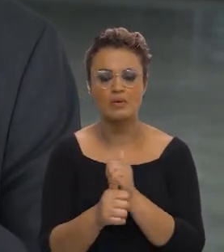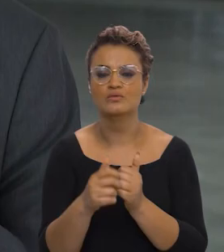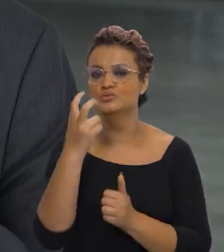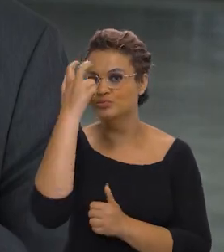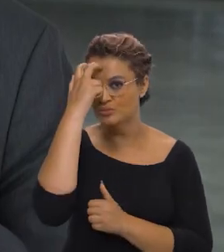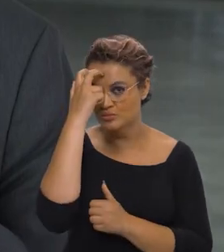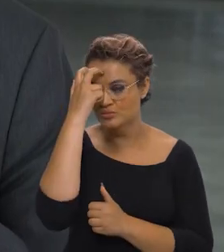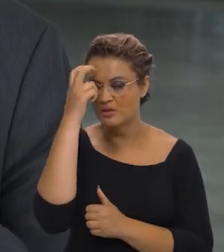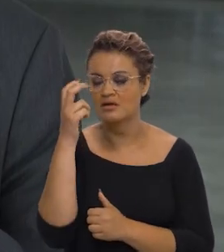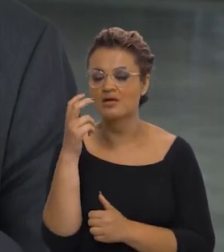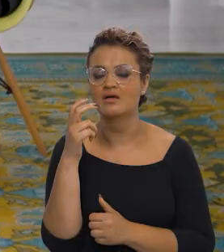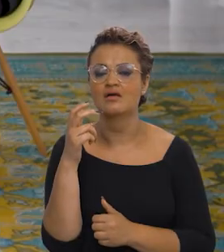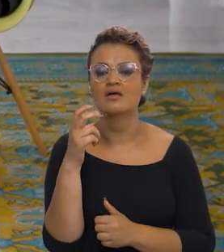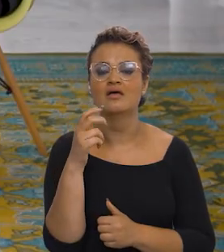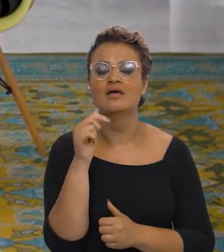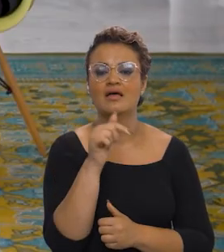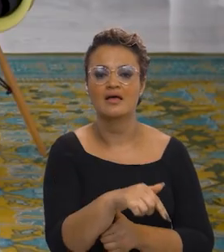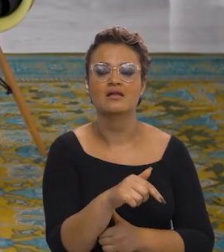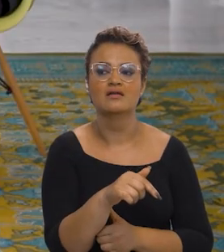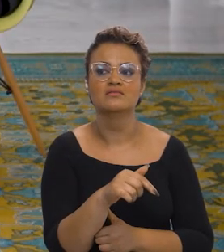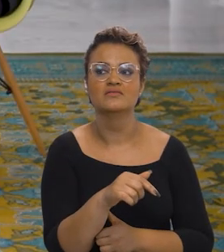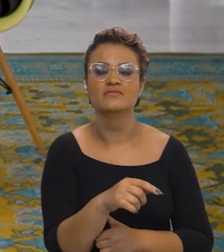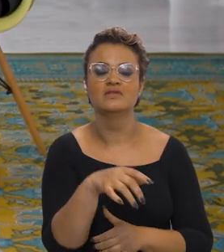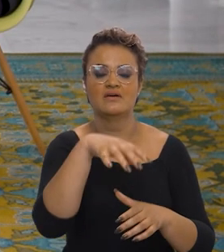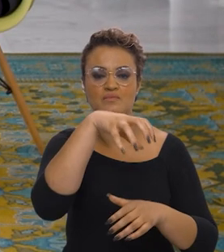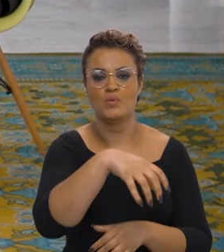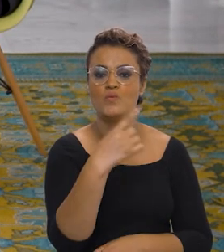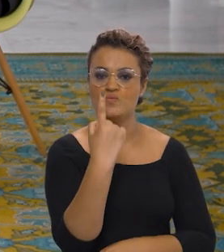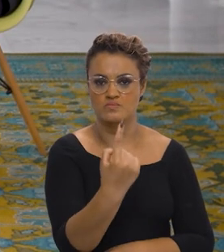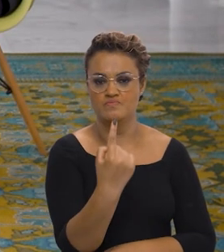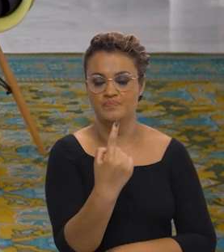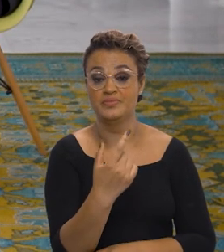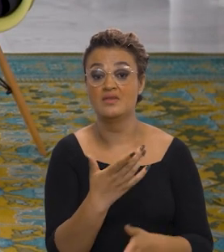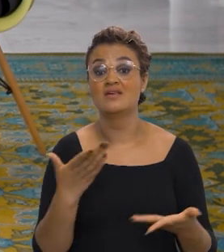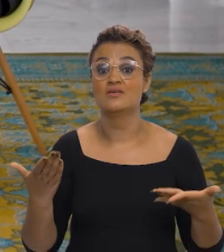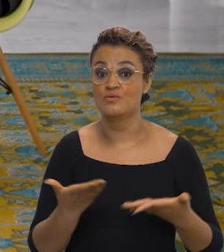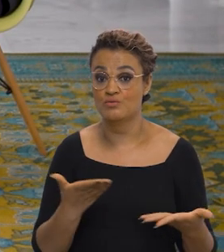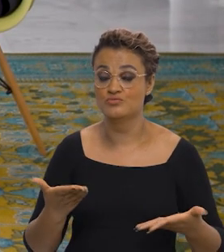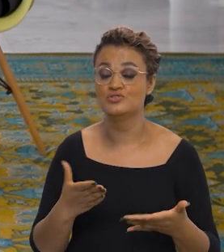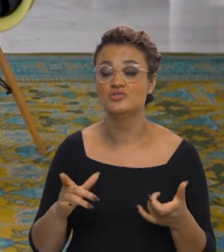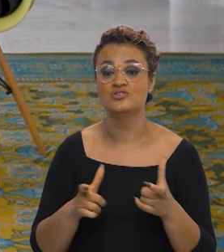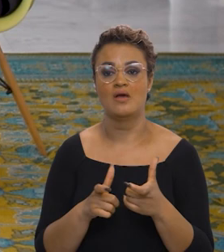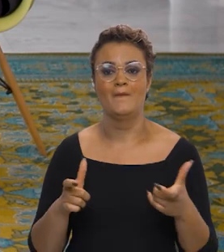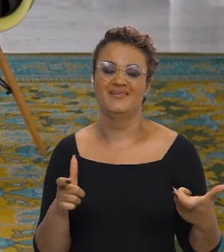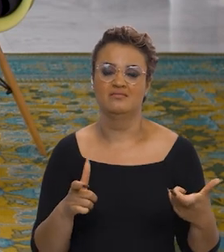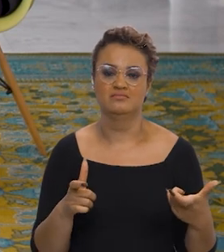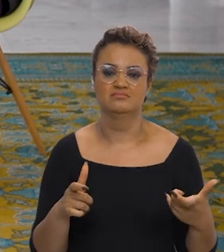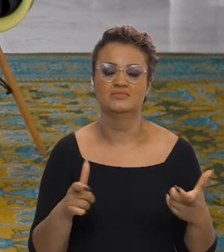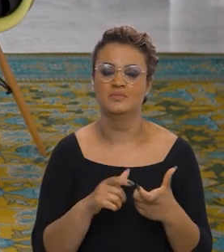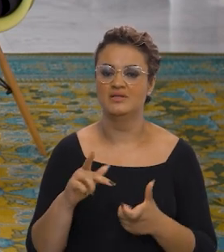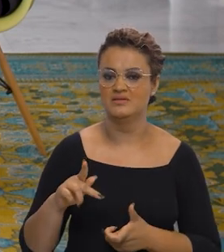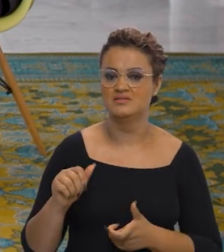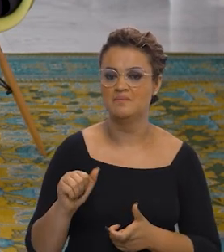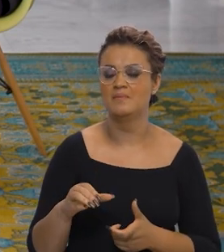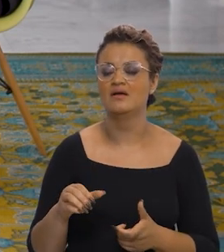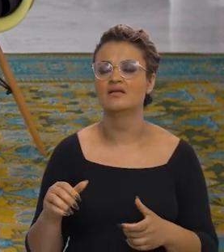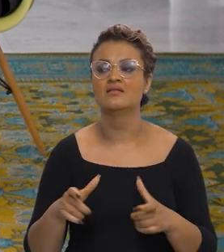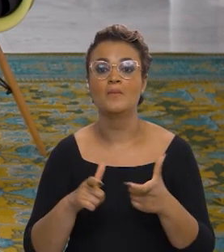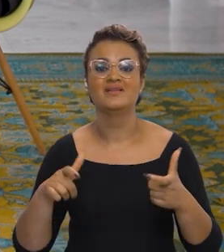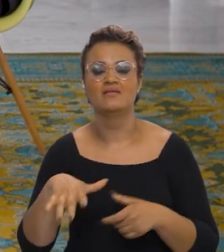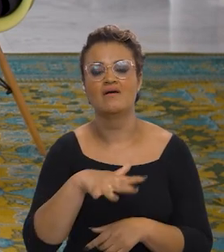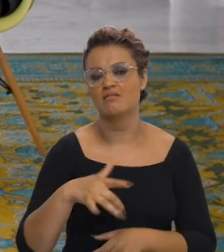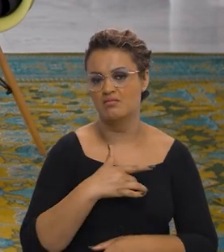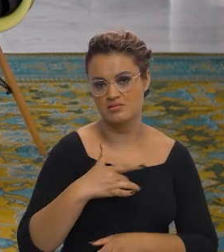esporte, cultura, elas estavam em um único bloco. E hoje, a gente está ampliando, nesse novo PAC, está